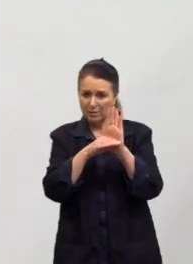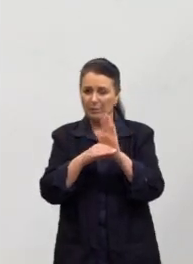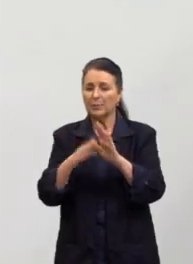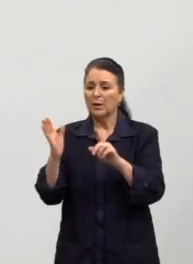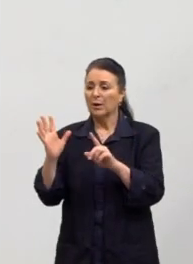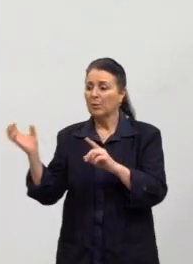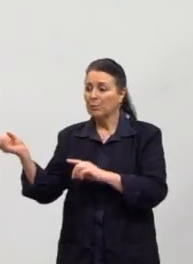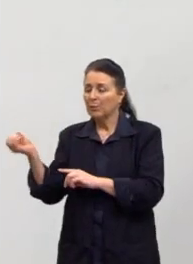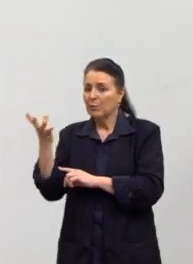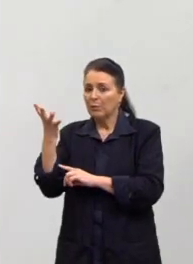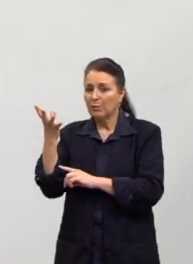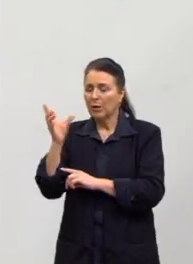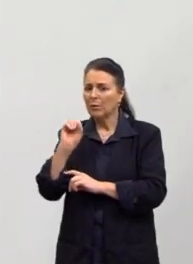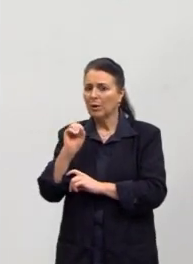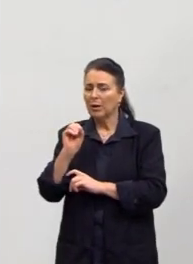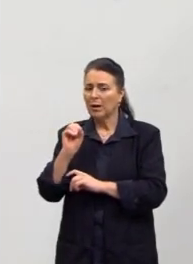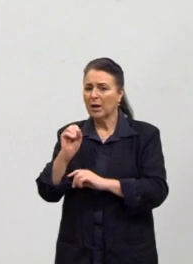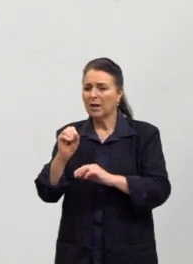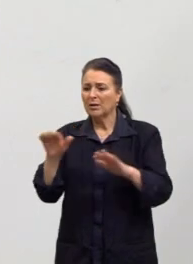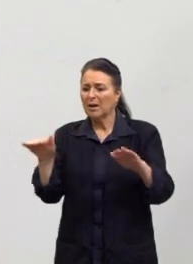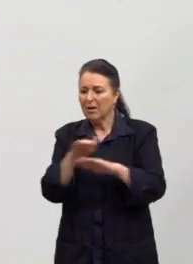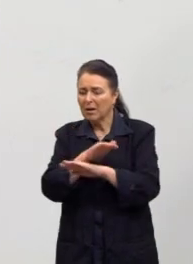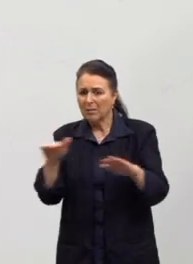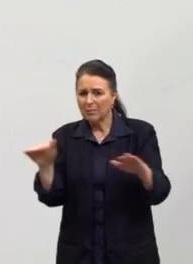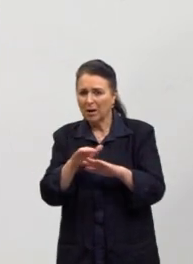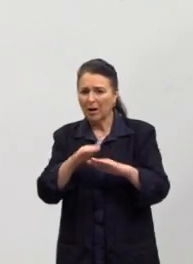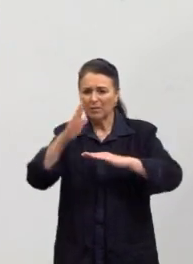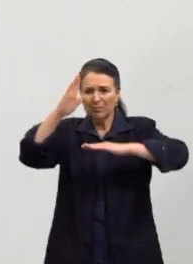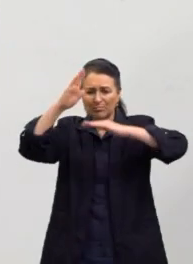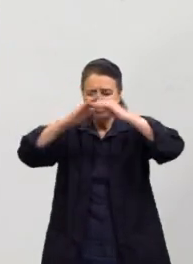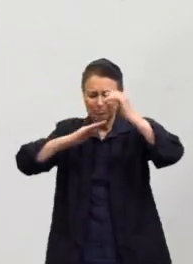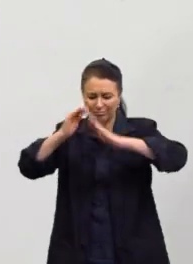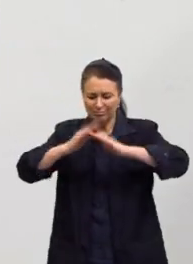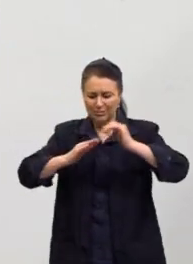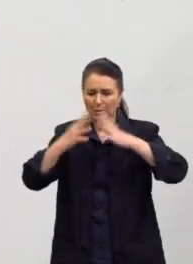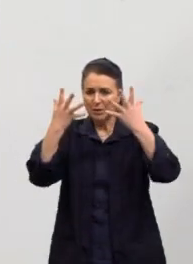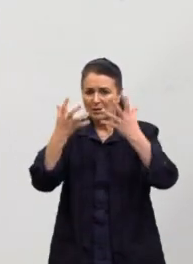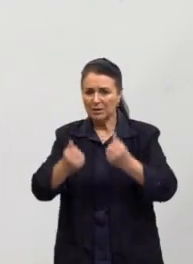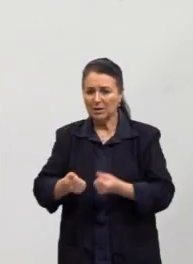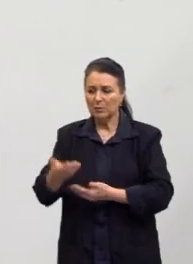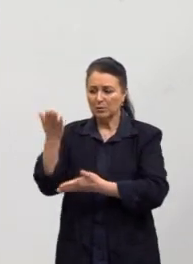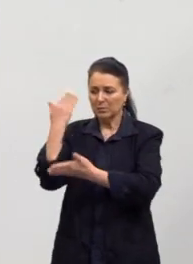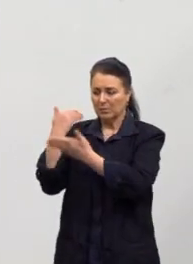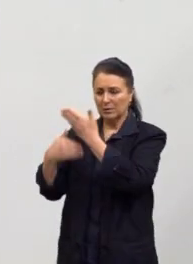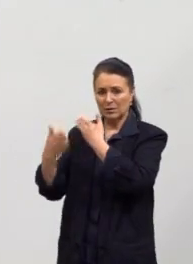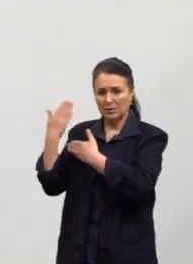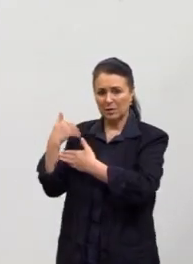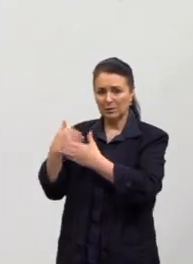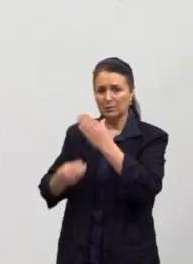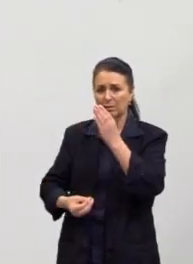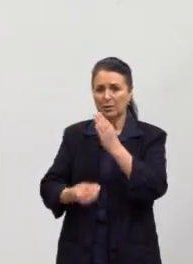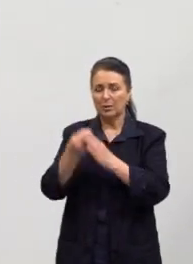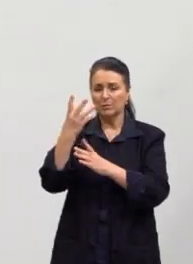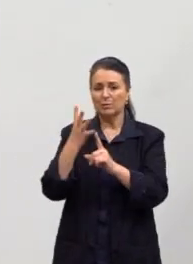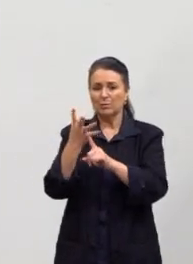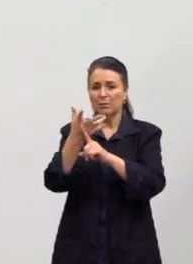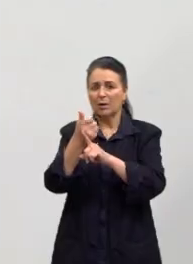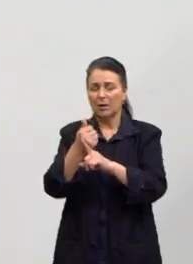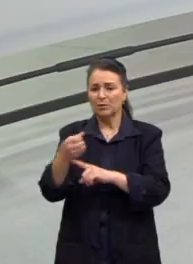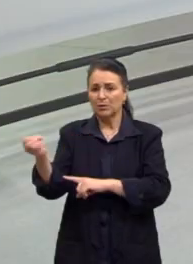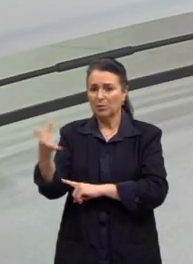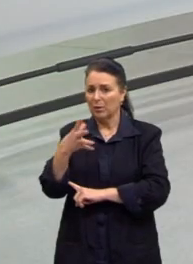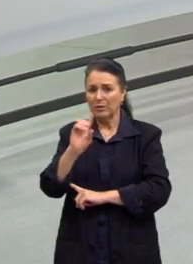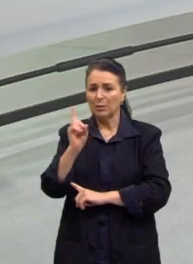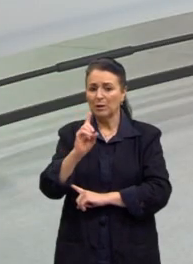questão de romper, de quebrar. Ou seja, não aceitamos mais esse passado. Nós queremos uma arte nova. Uma arte que não é apenas para uma